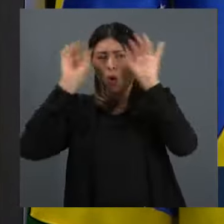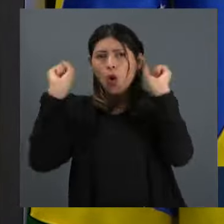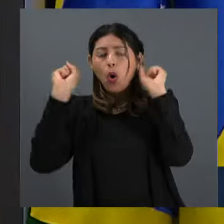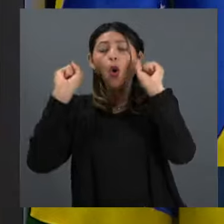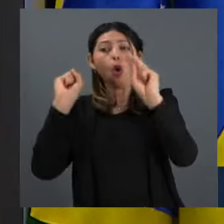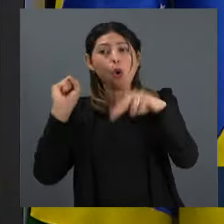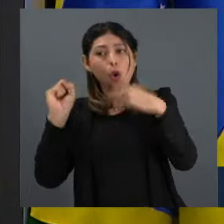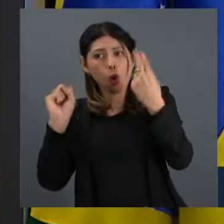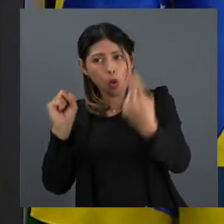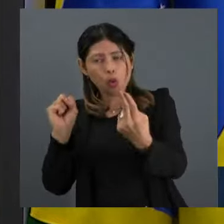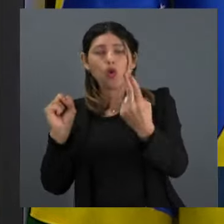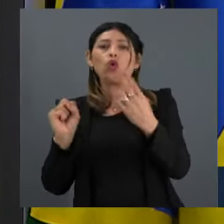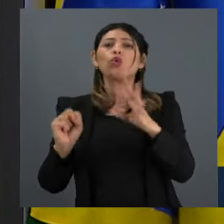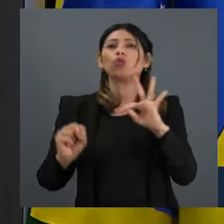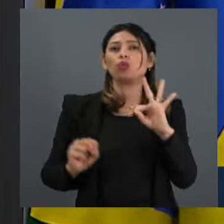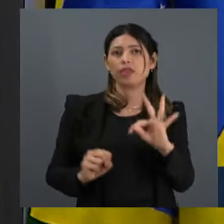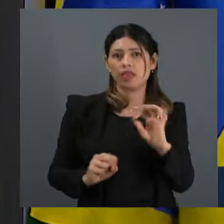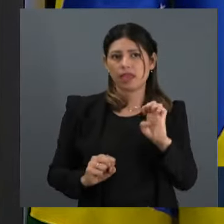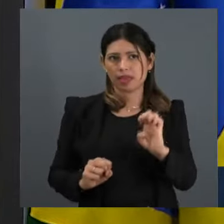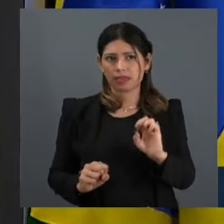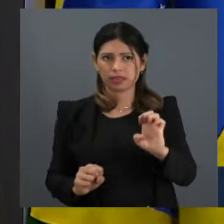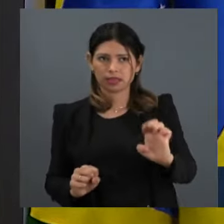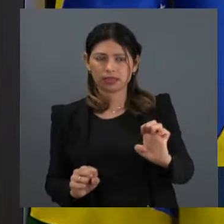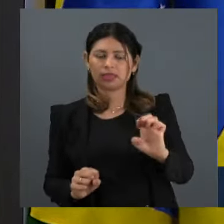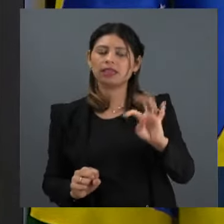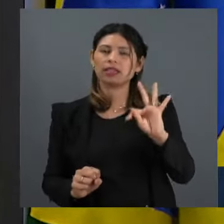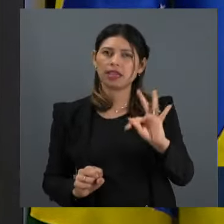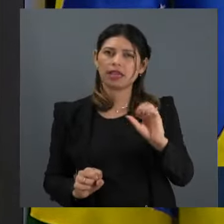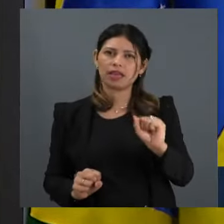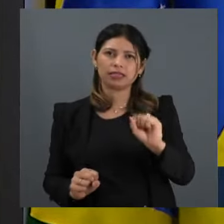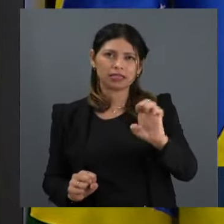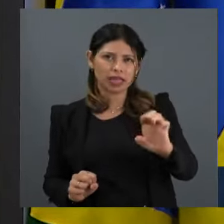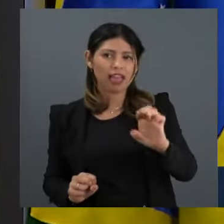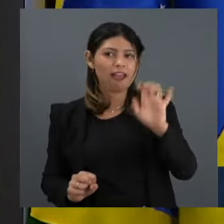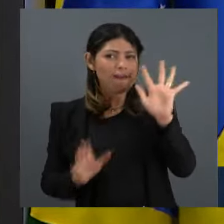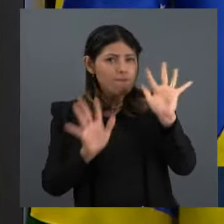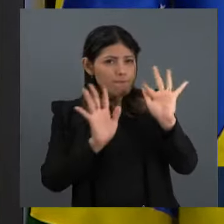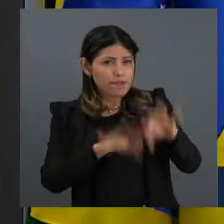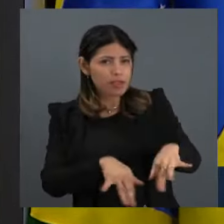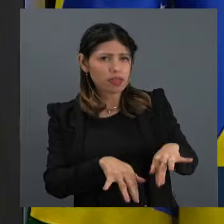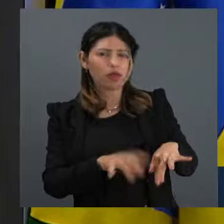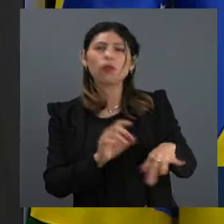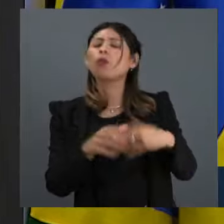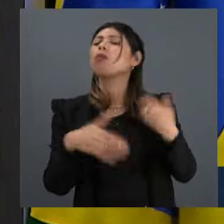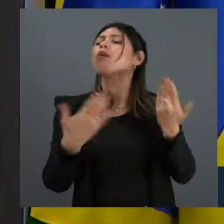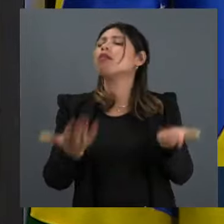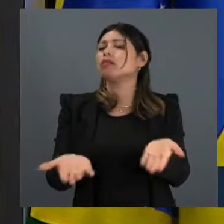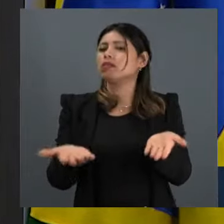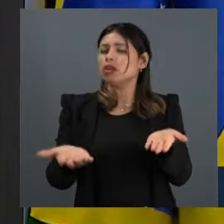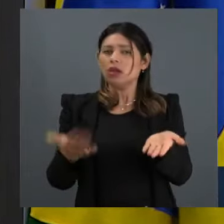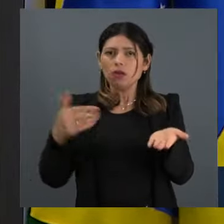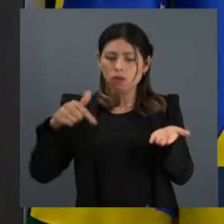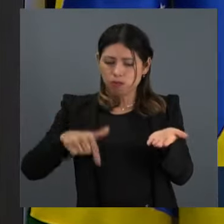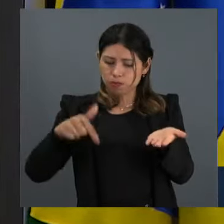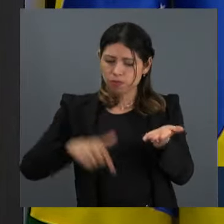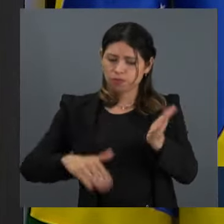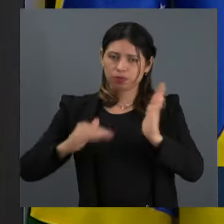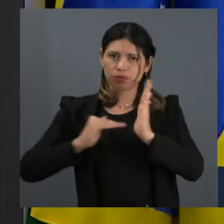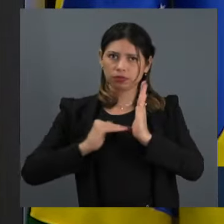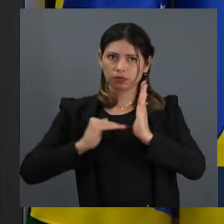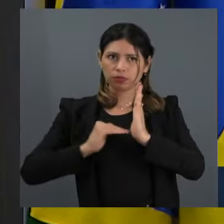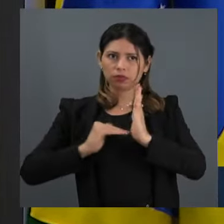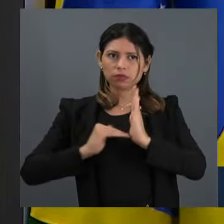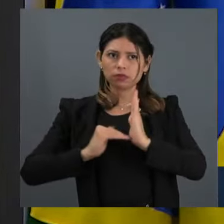só terão fim, repito, só terão fim quando o Senado Federal, essa casa